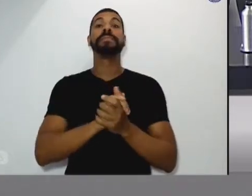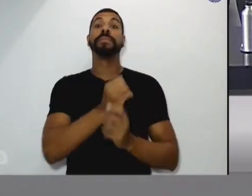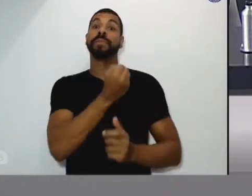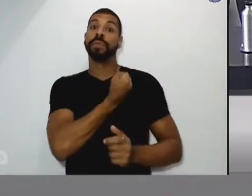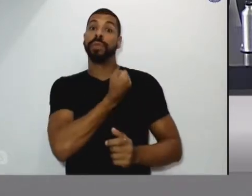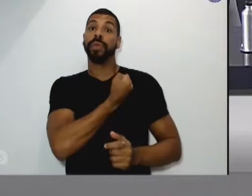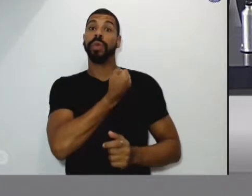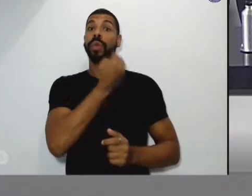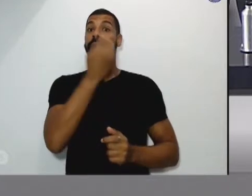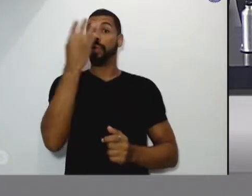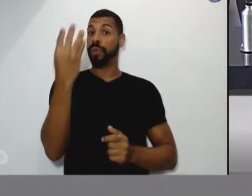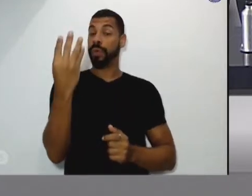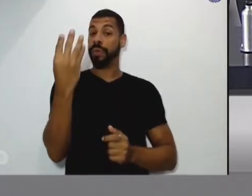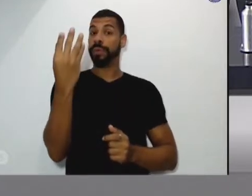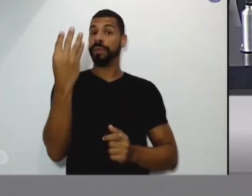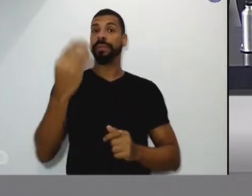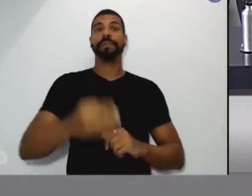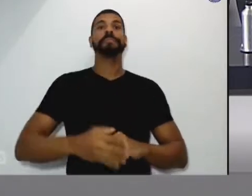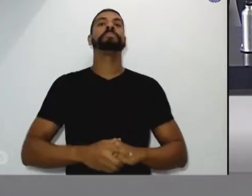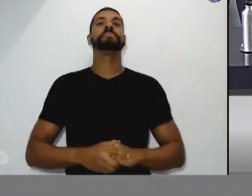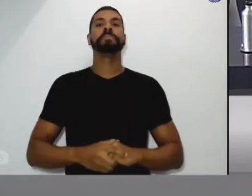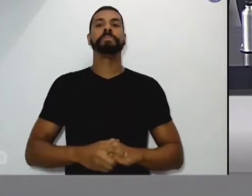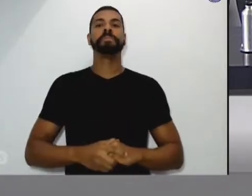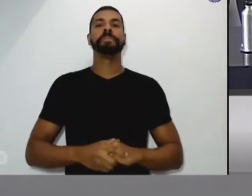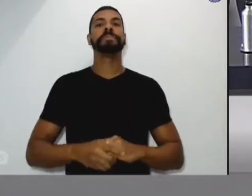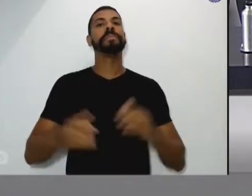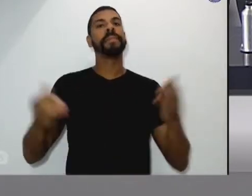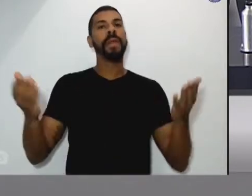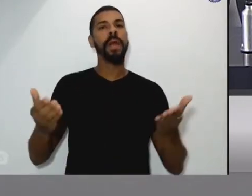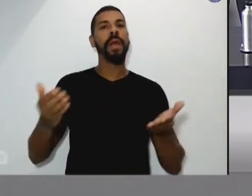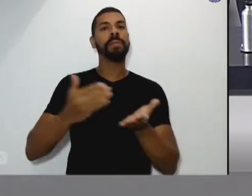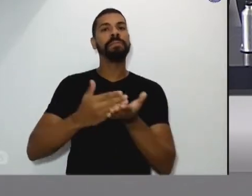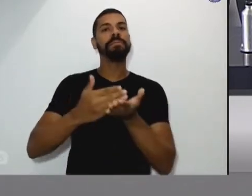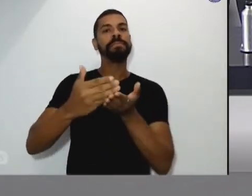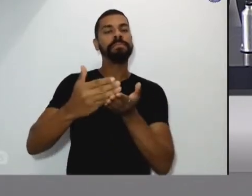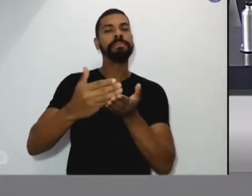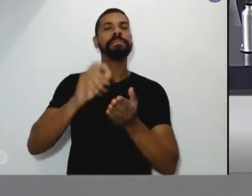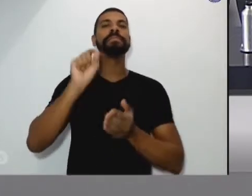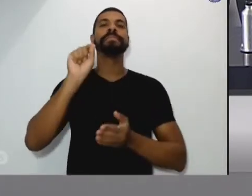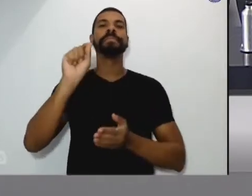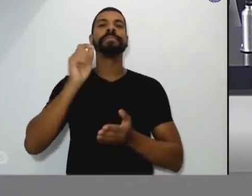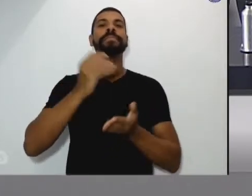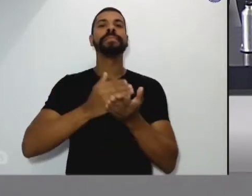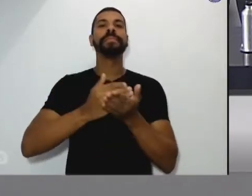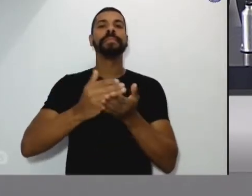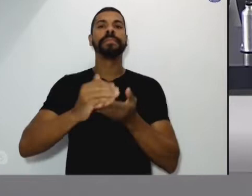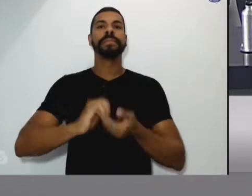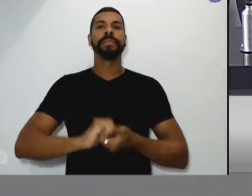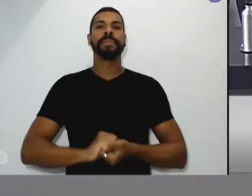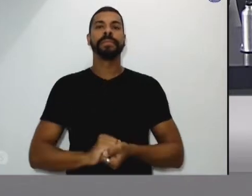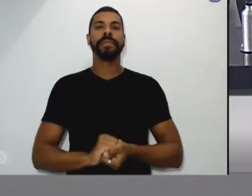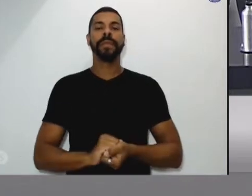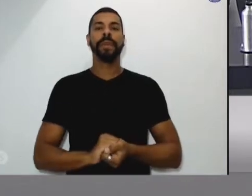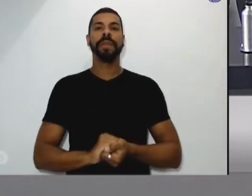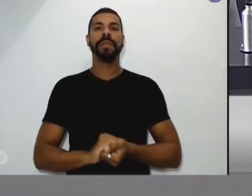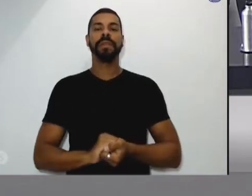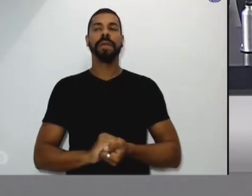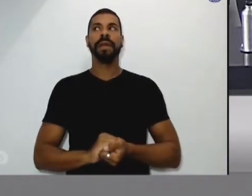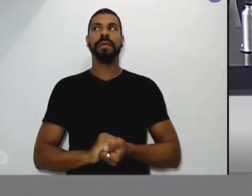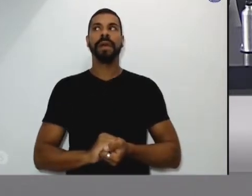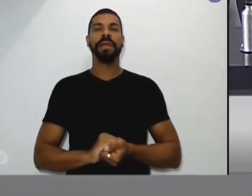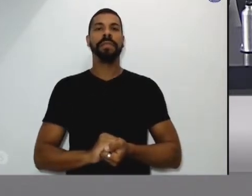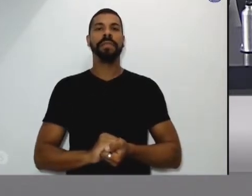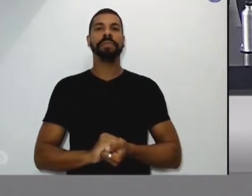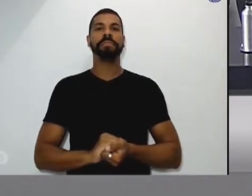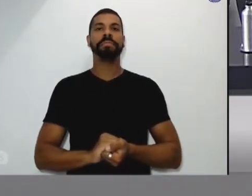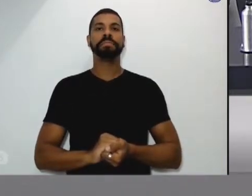Convido para ocupar lugar nesta mesa, já se posicionada, a